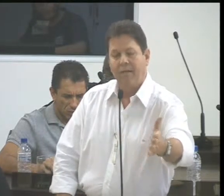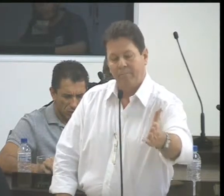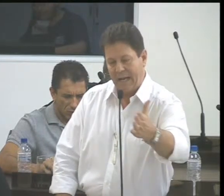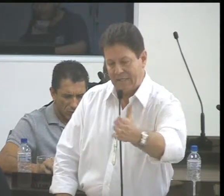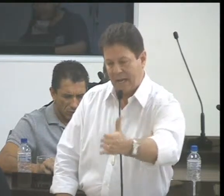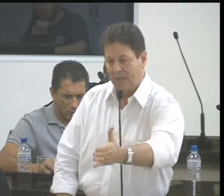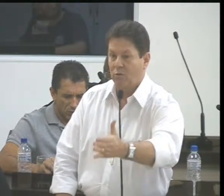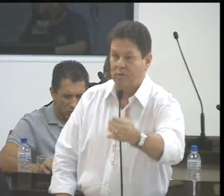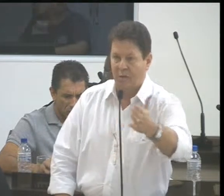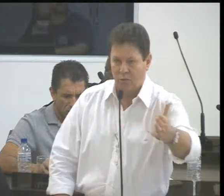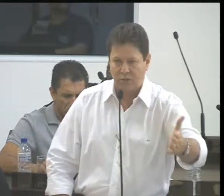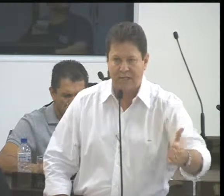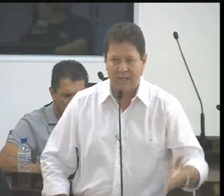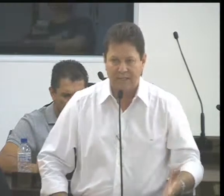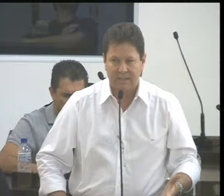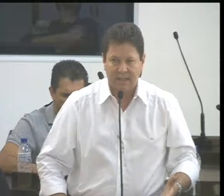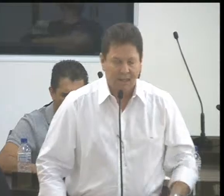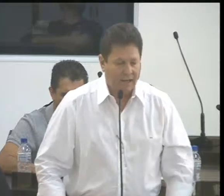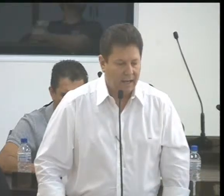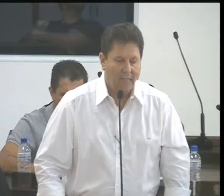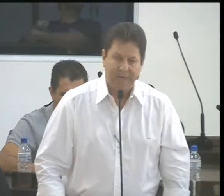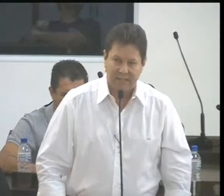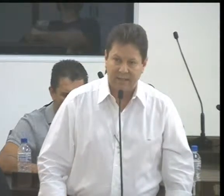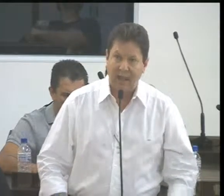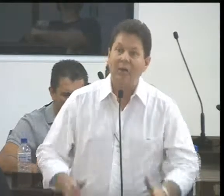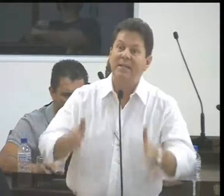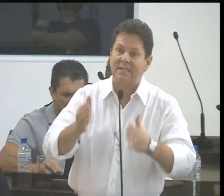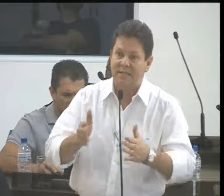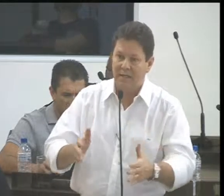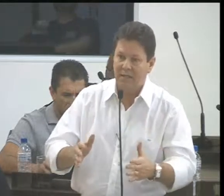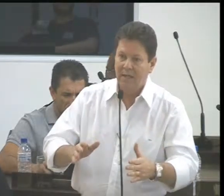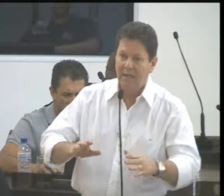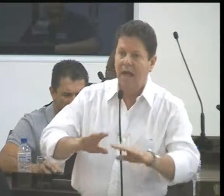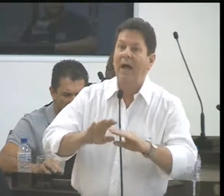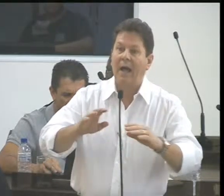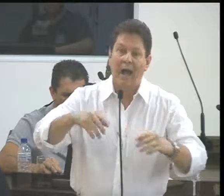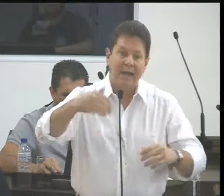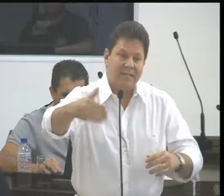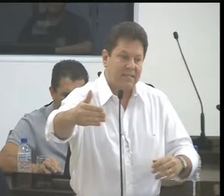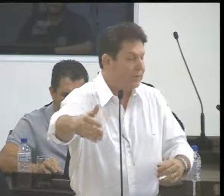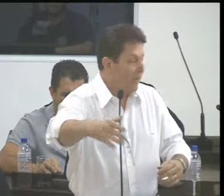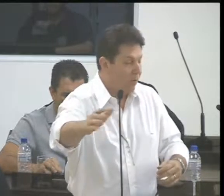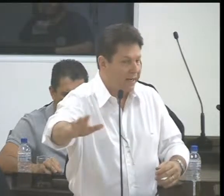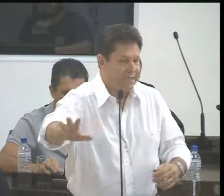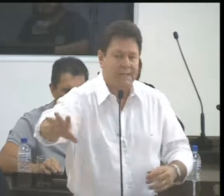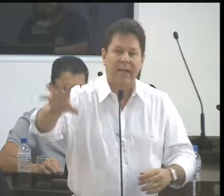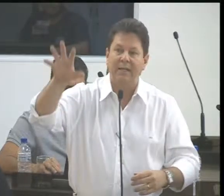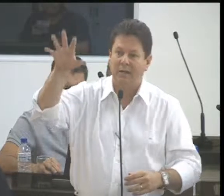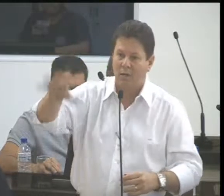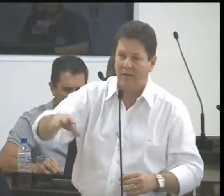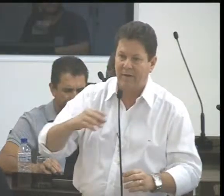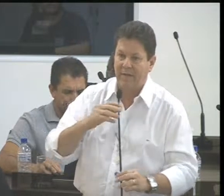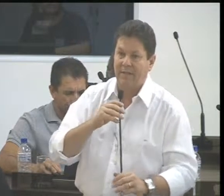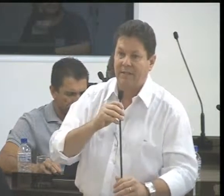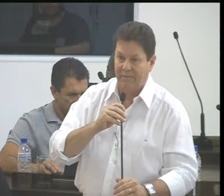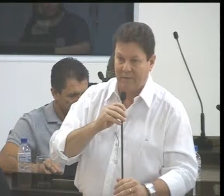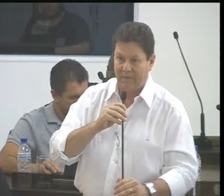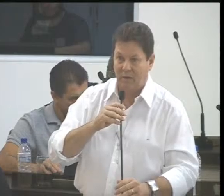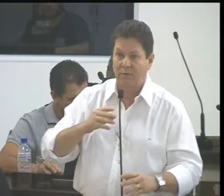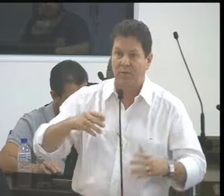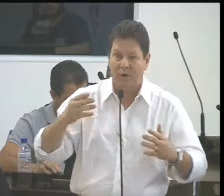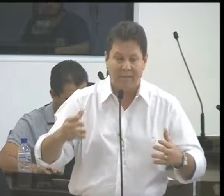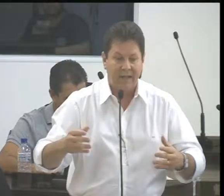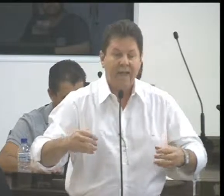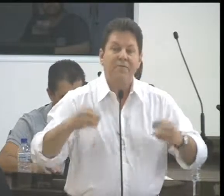Educação, que as instituições possam ser aprovadas, baseado nos recursos que eles